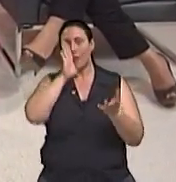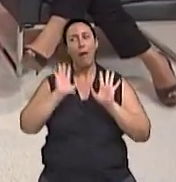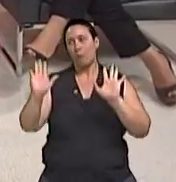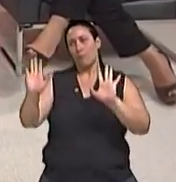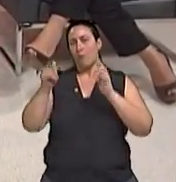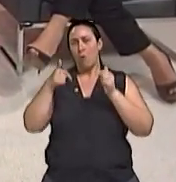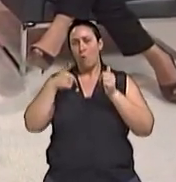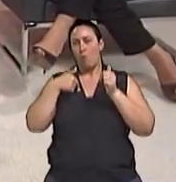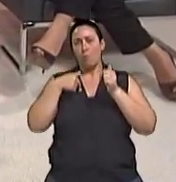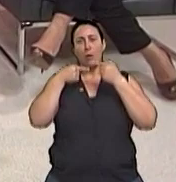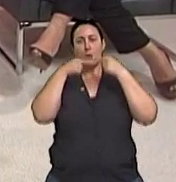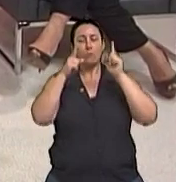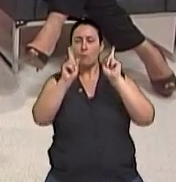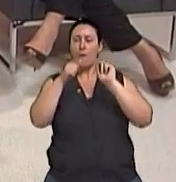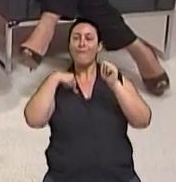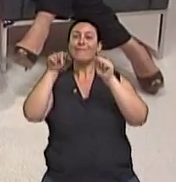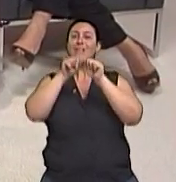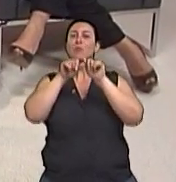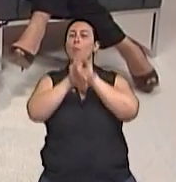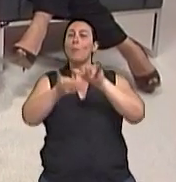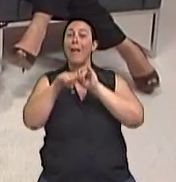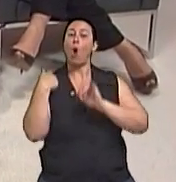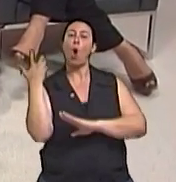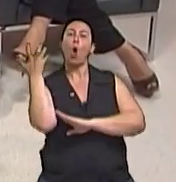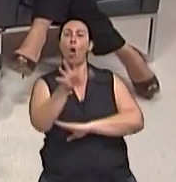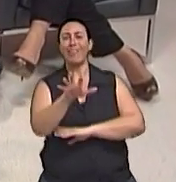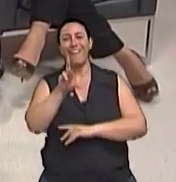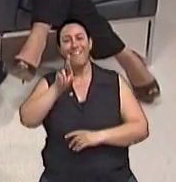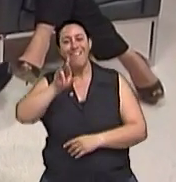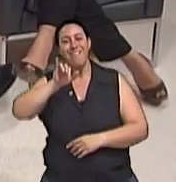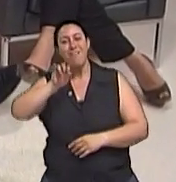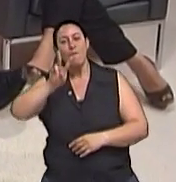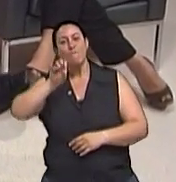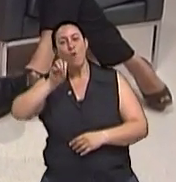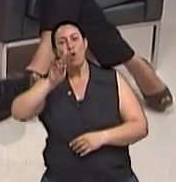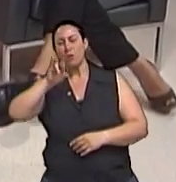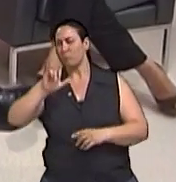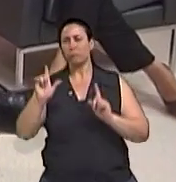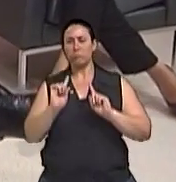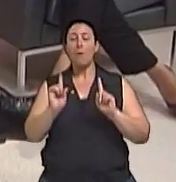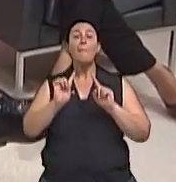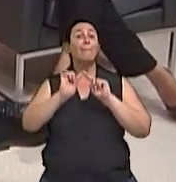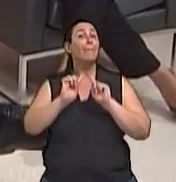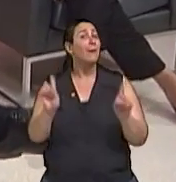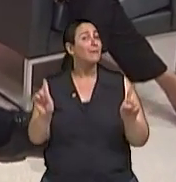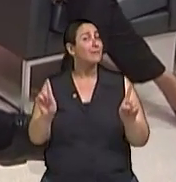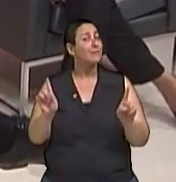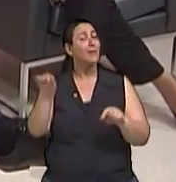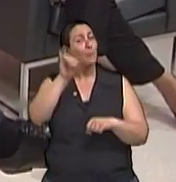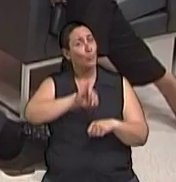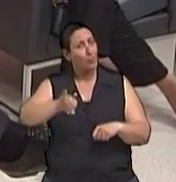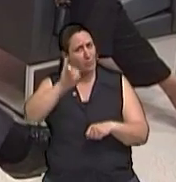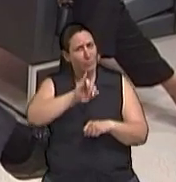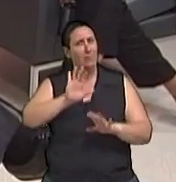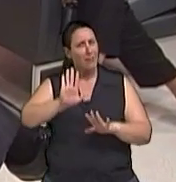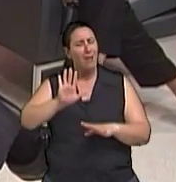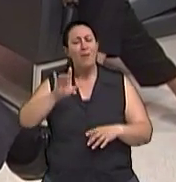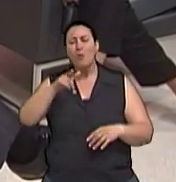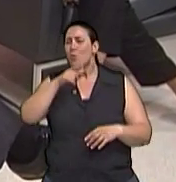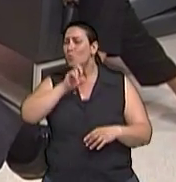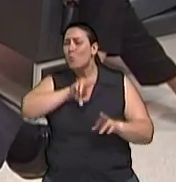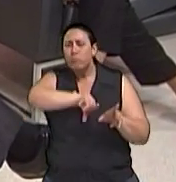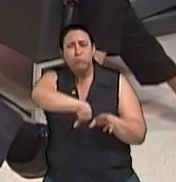não ganho nada para fazer propaganda contra o Rivotril, né? Mas é importante que as pessoas saibam. Não é apenas o Rivotril, frontal, todos os